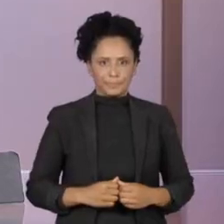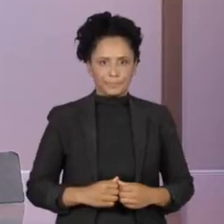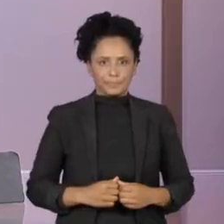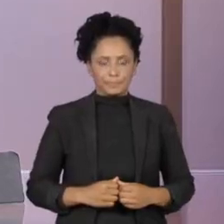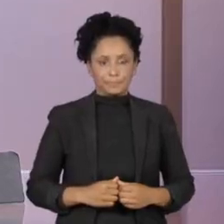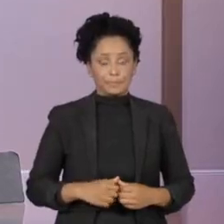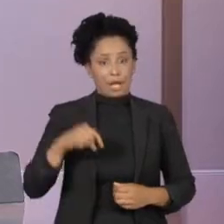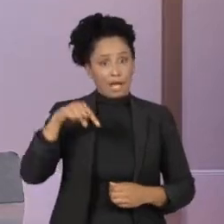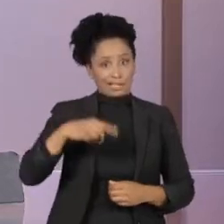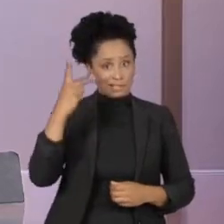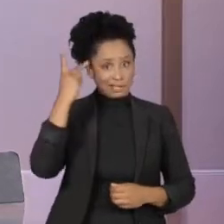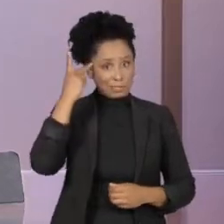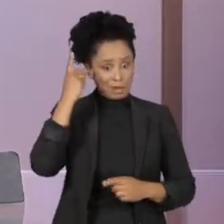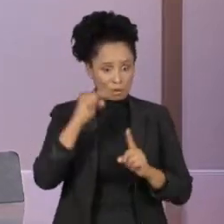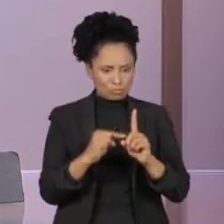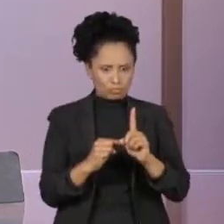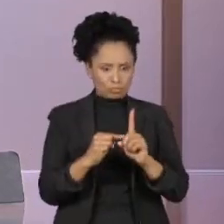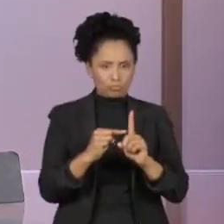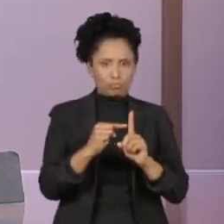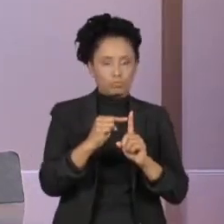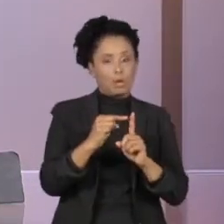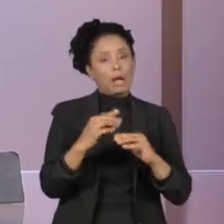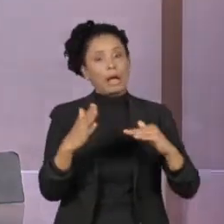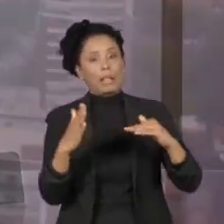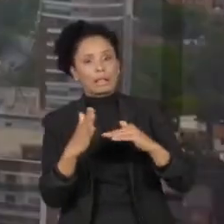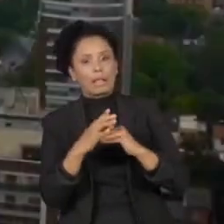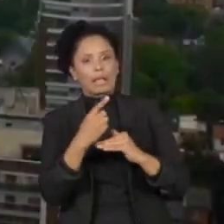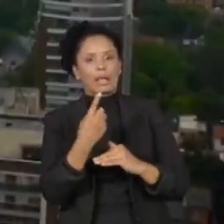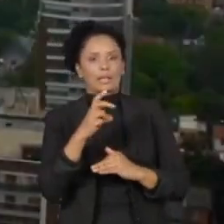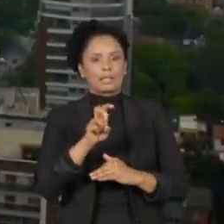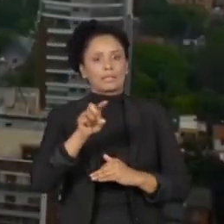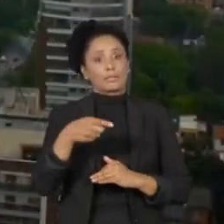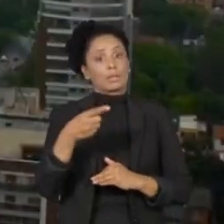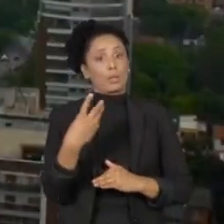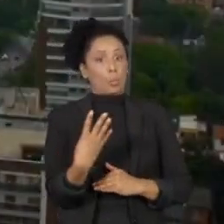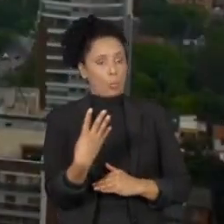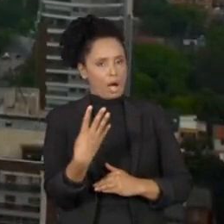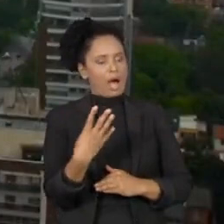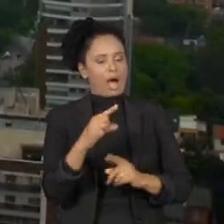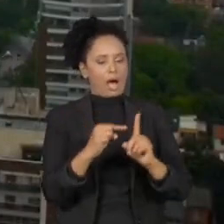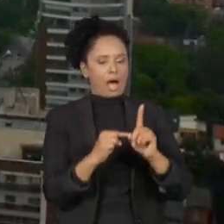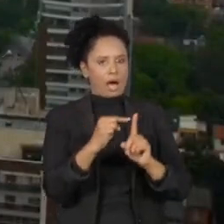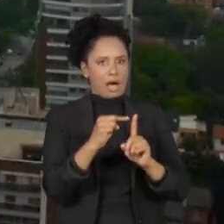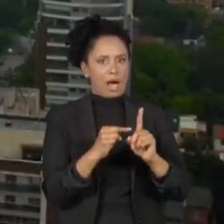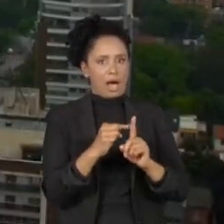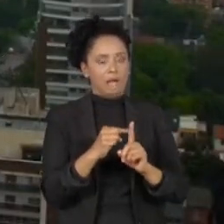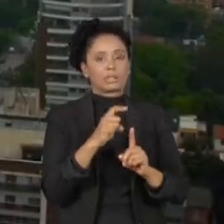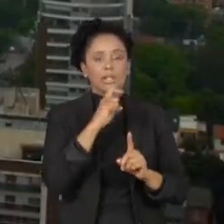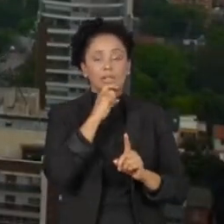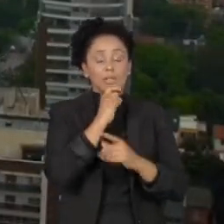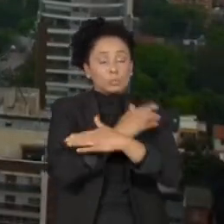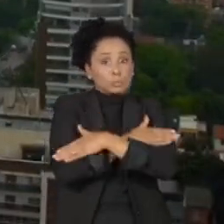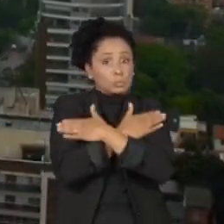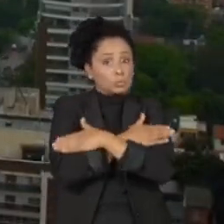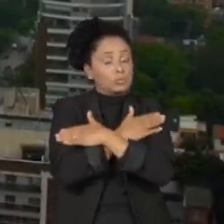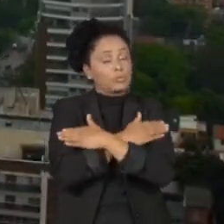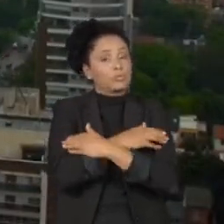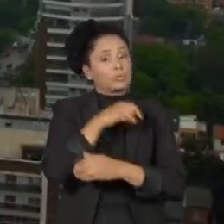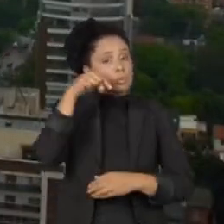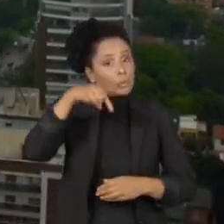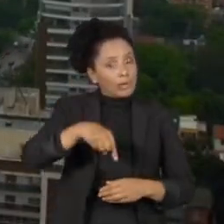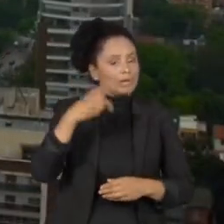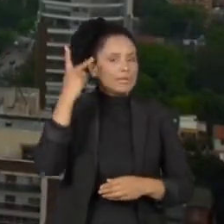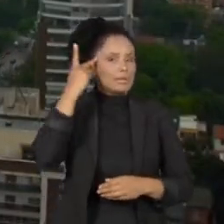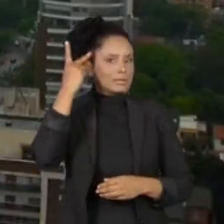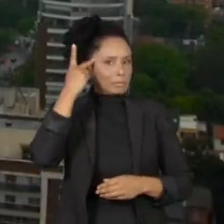Paulo, termômetros subiram apenas até os 15,4 graus neste feriado de finados, que foi a menor temperatura máxima dos últimos